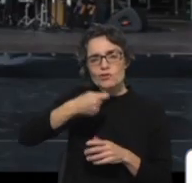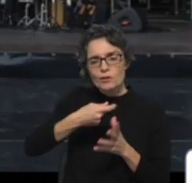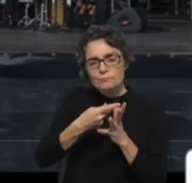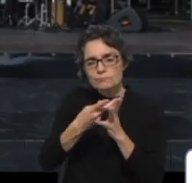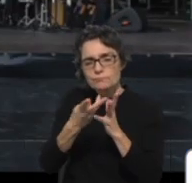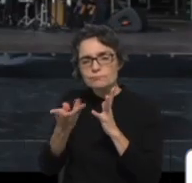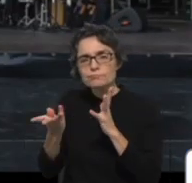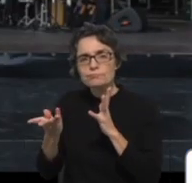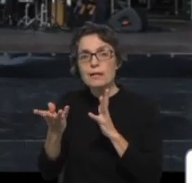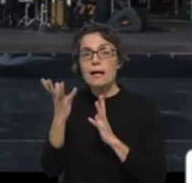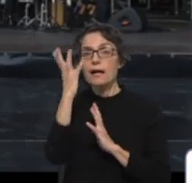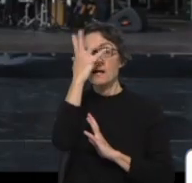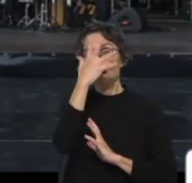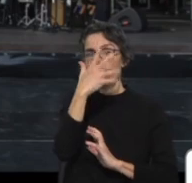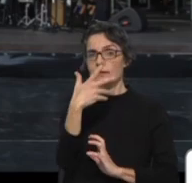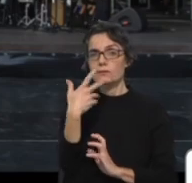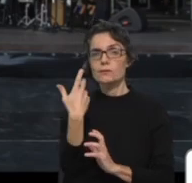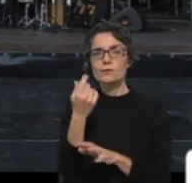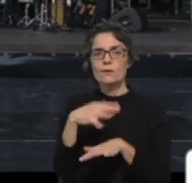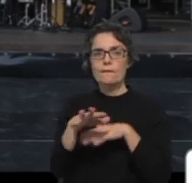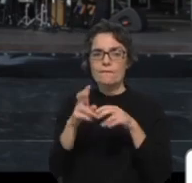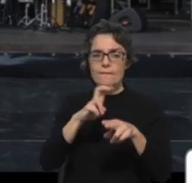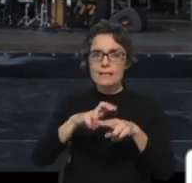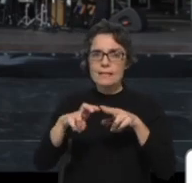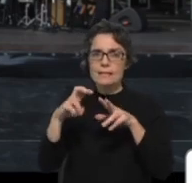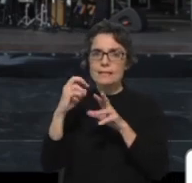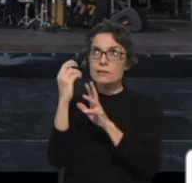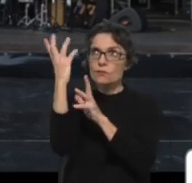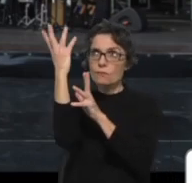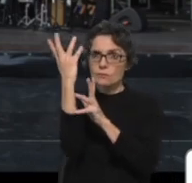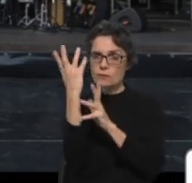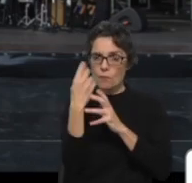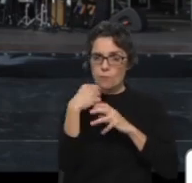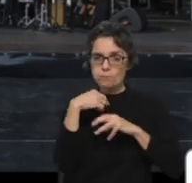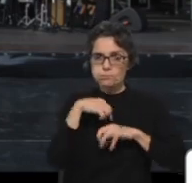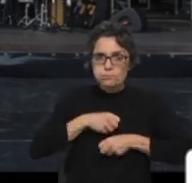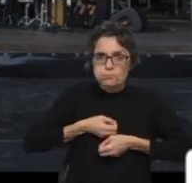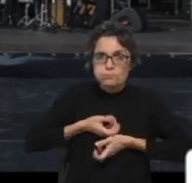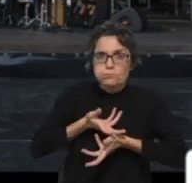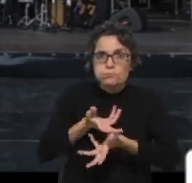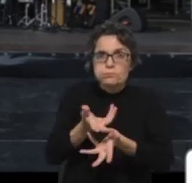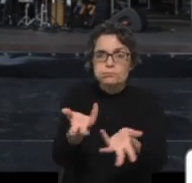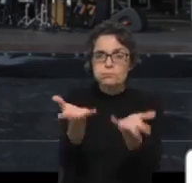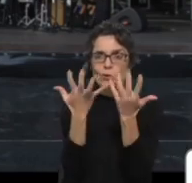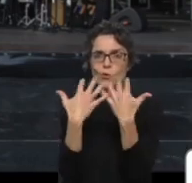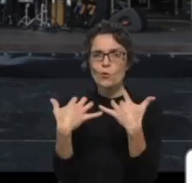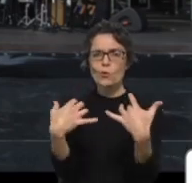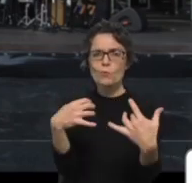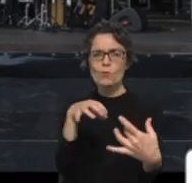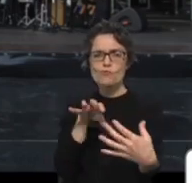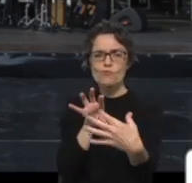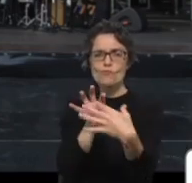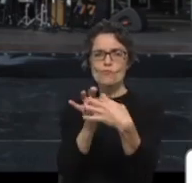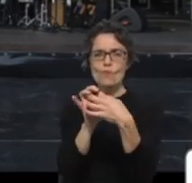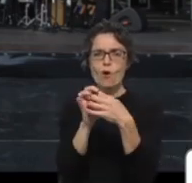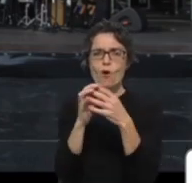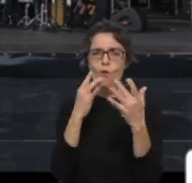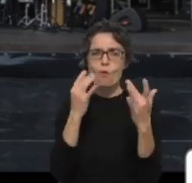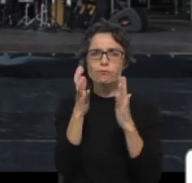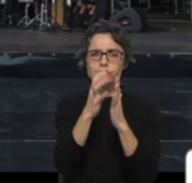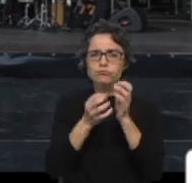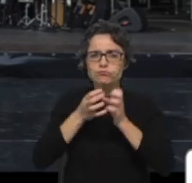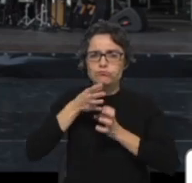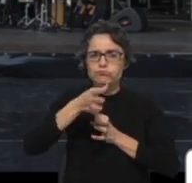artista é um veículo que canaliza a energia divina. Tem a missão de inspirar o público, apresentando peças que carregam mensagens